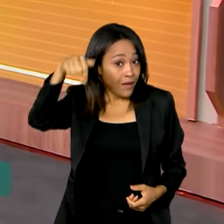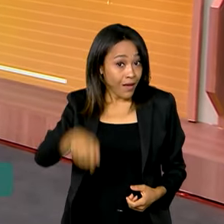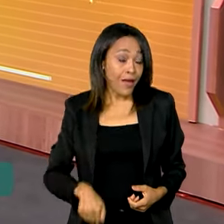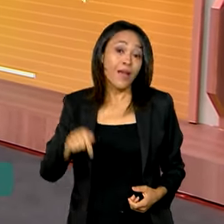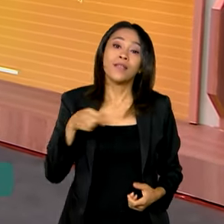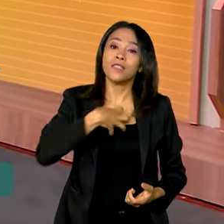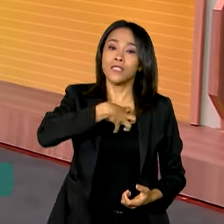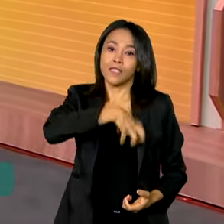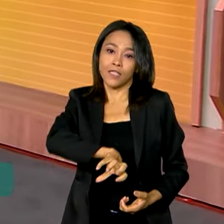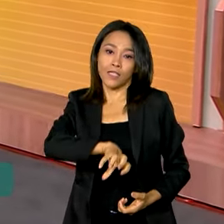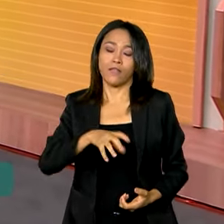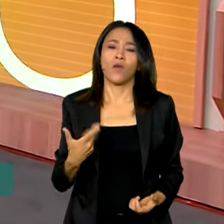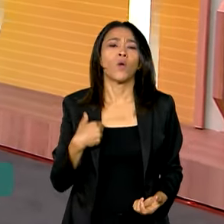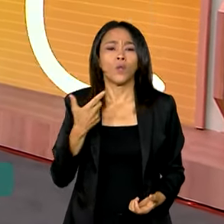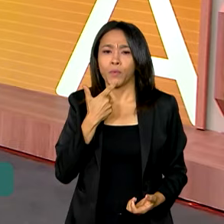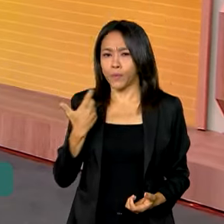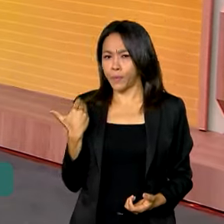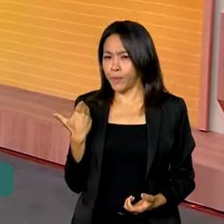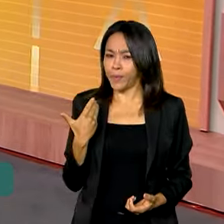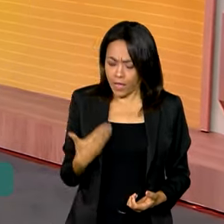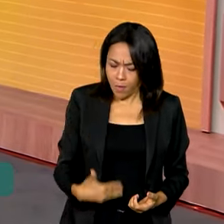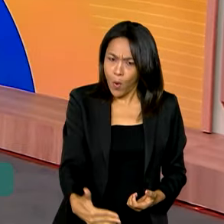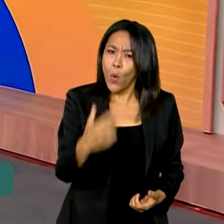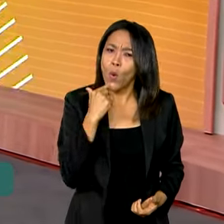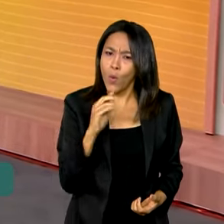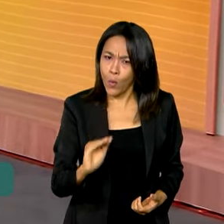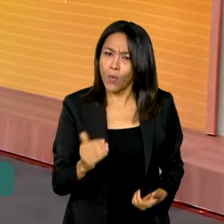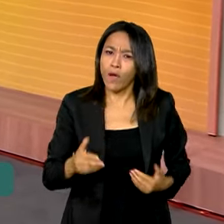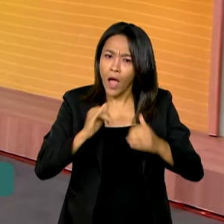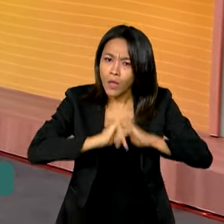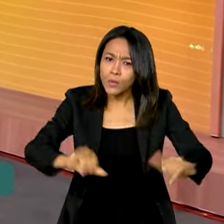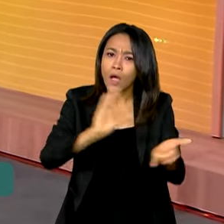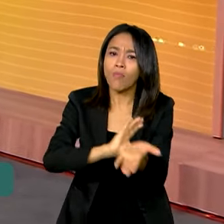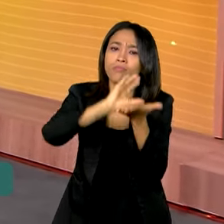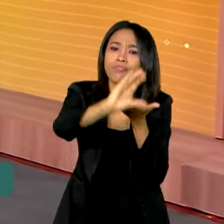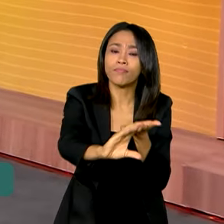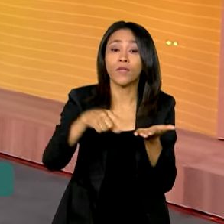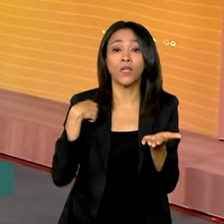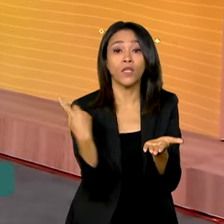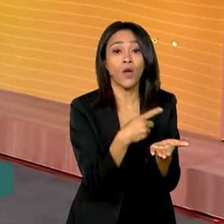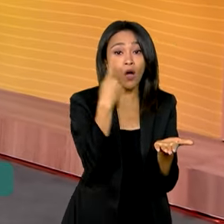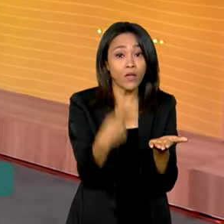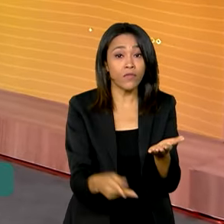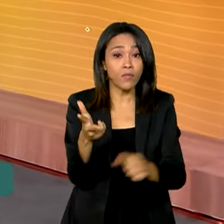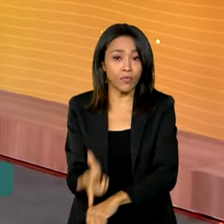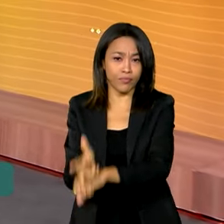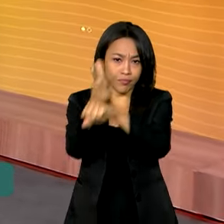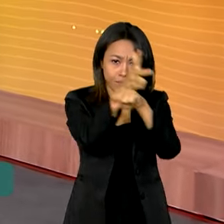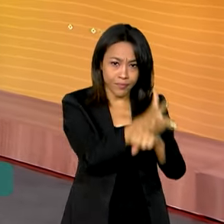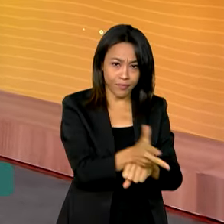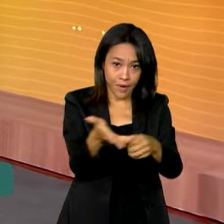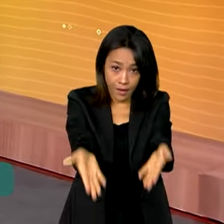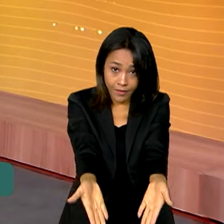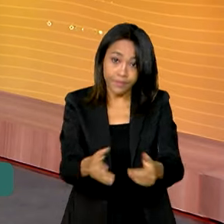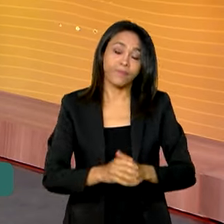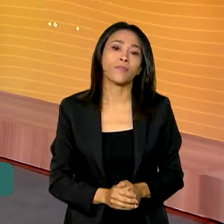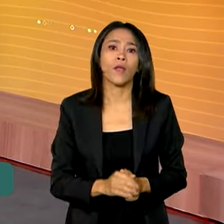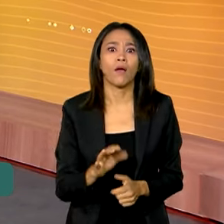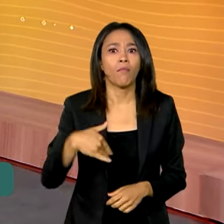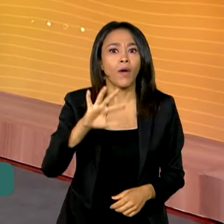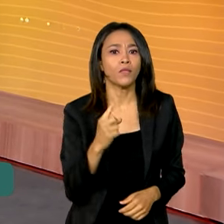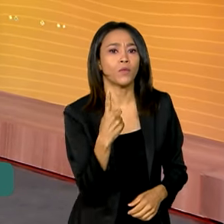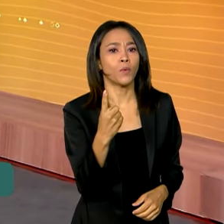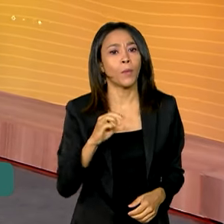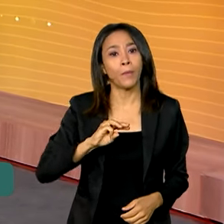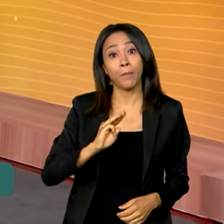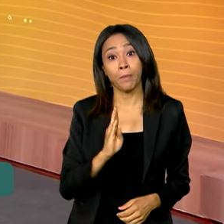evento para anunciar investimentos para educação no Estado. Evento que a gente vai transmitir ao vivo aqui pelo canal GOV. São mais de 1 bilhão